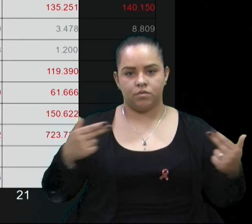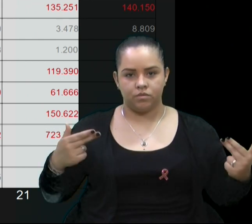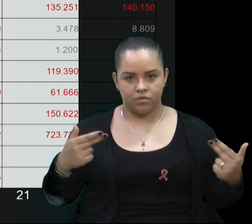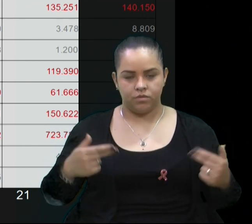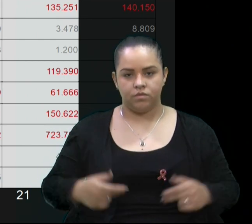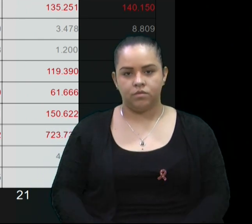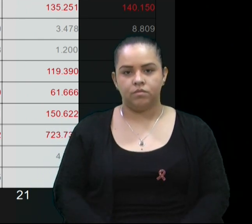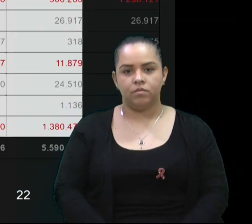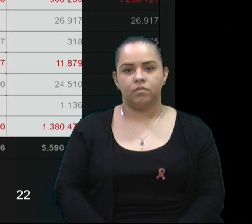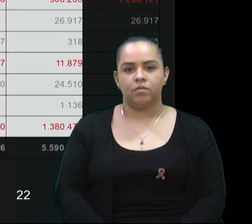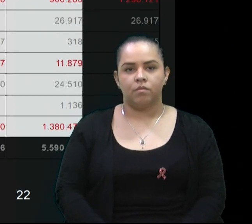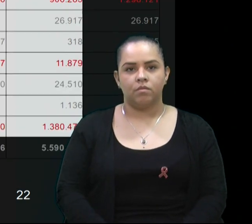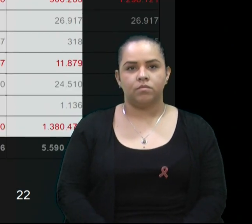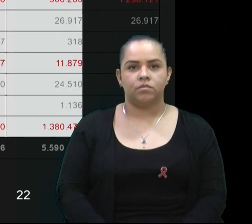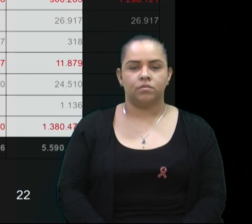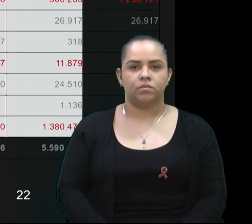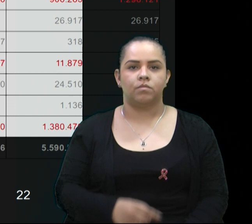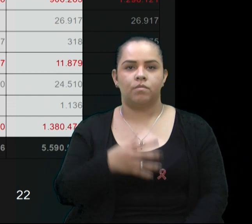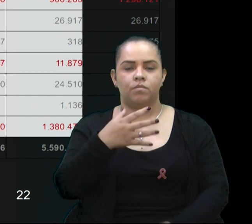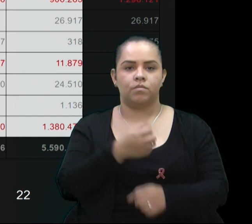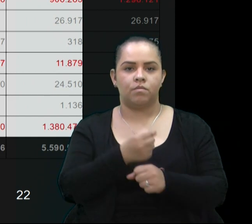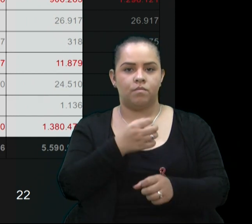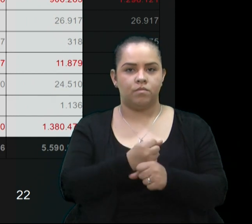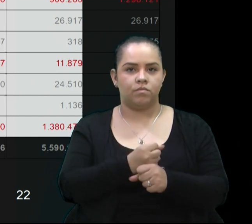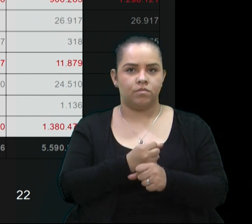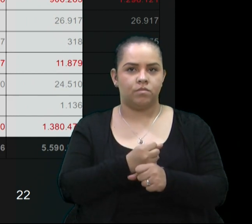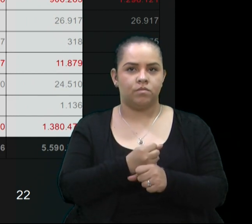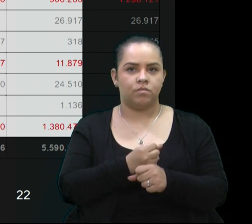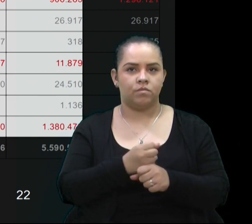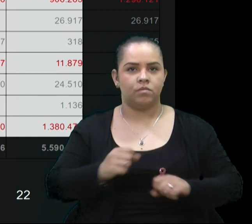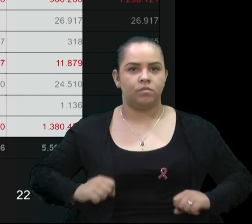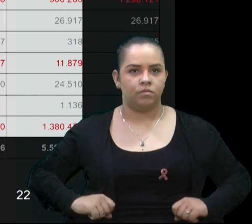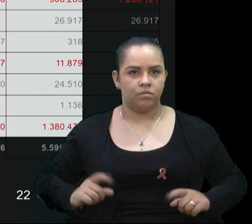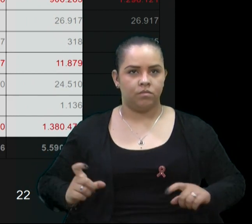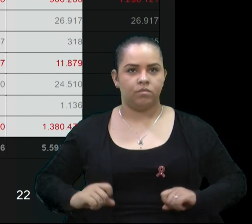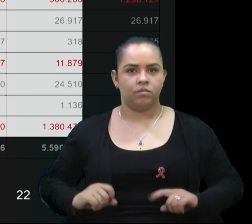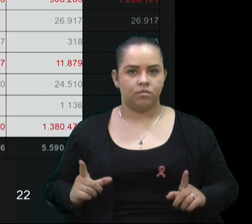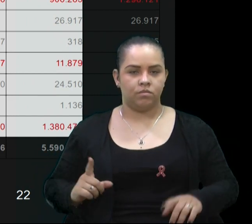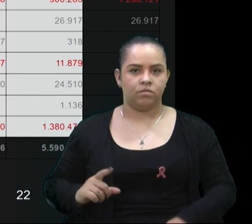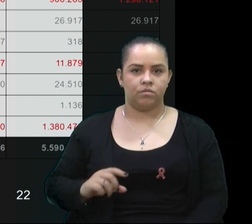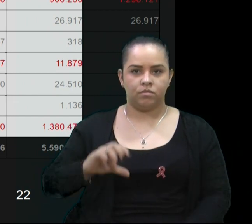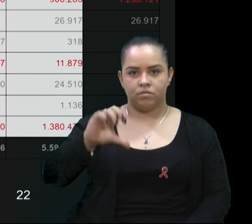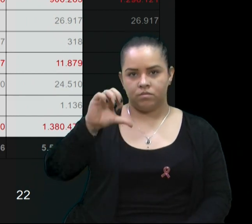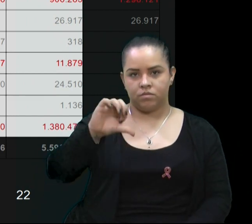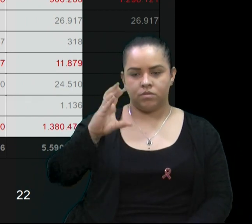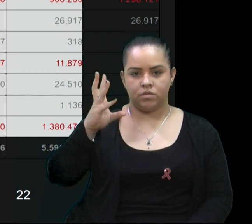para o total, foram gastos R$